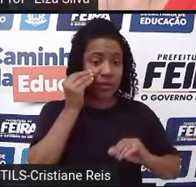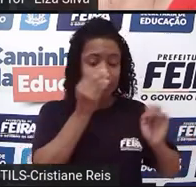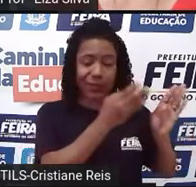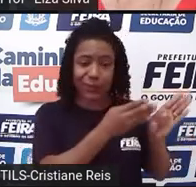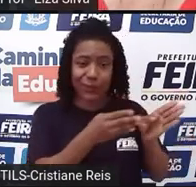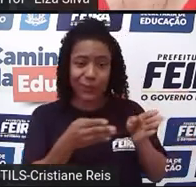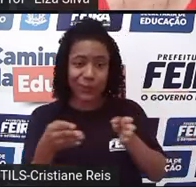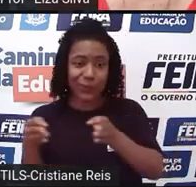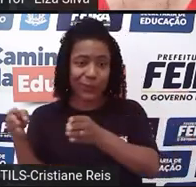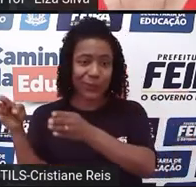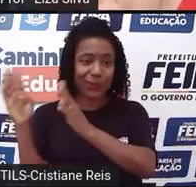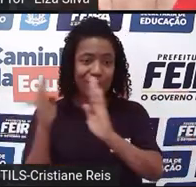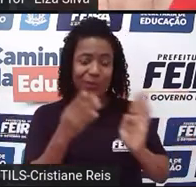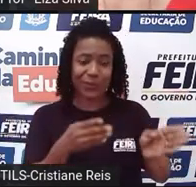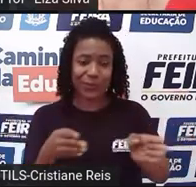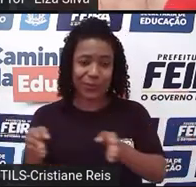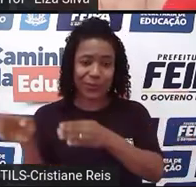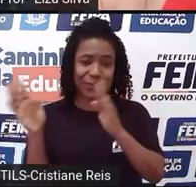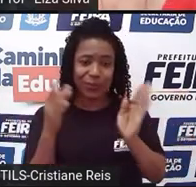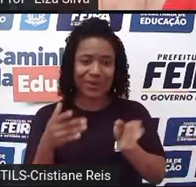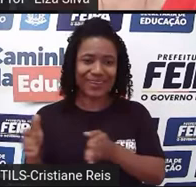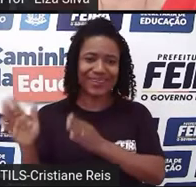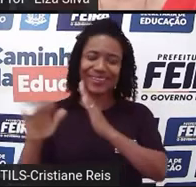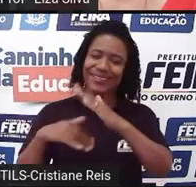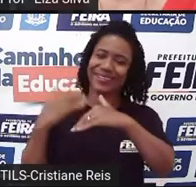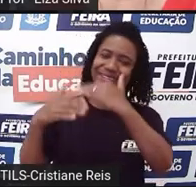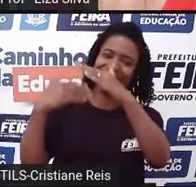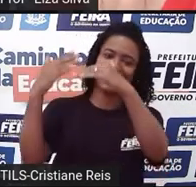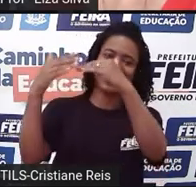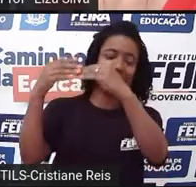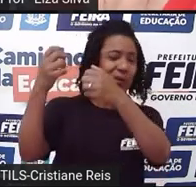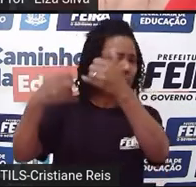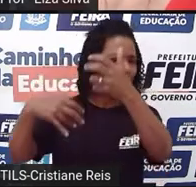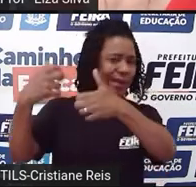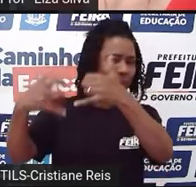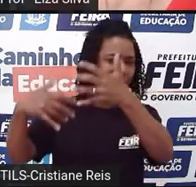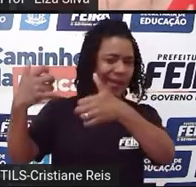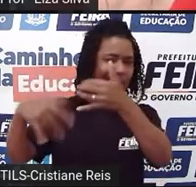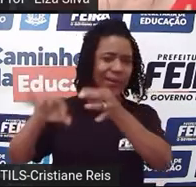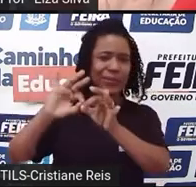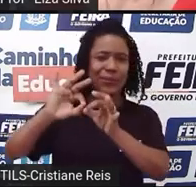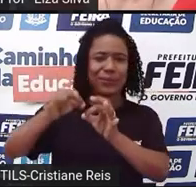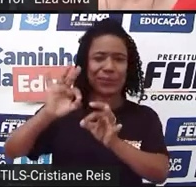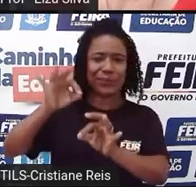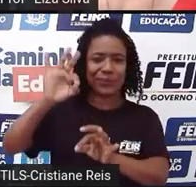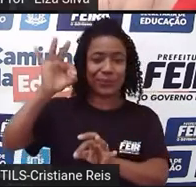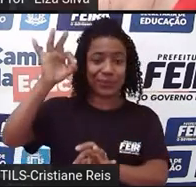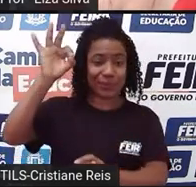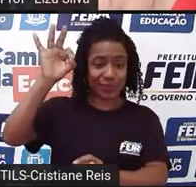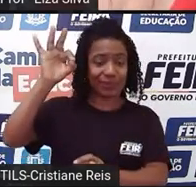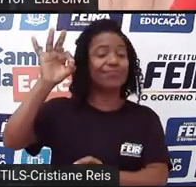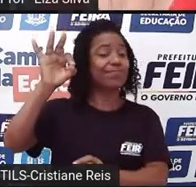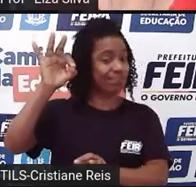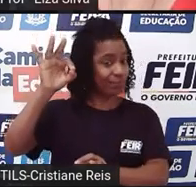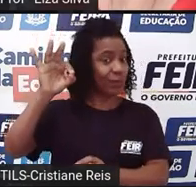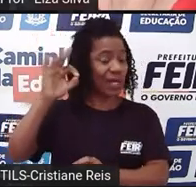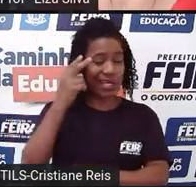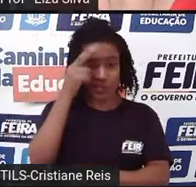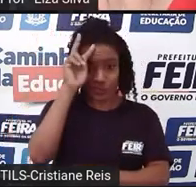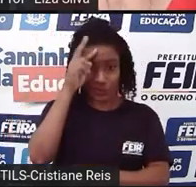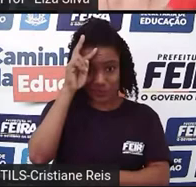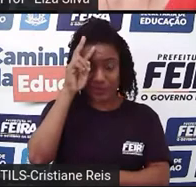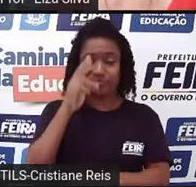com introdução, desenvolvimento, conclusão. Tem uma complicação na história